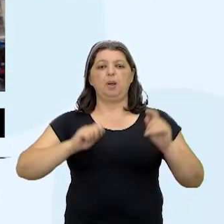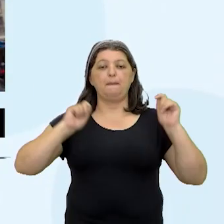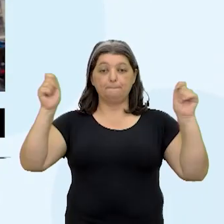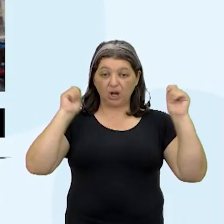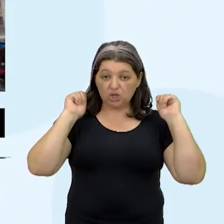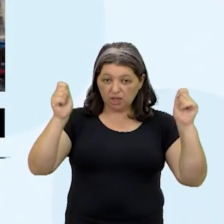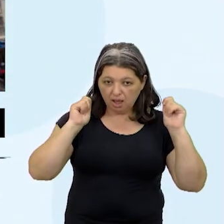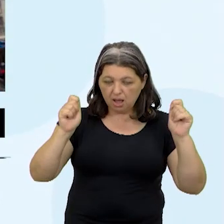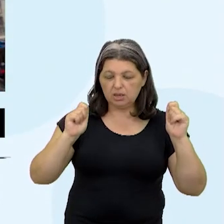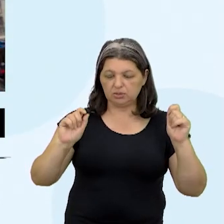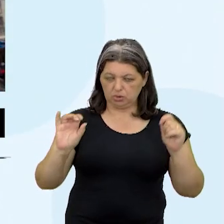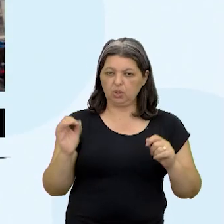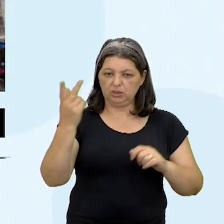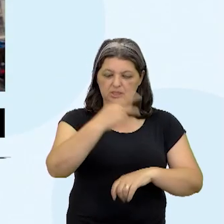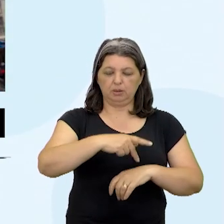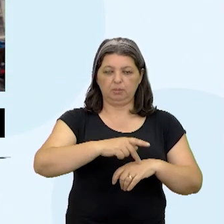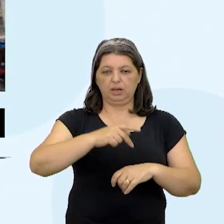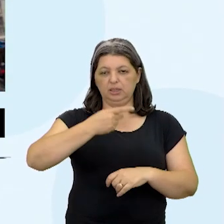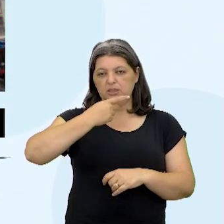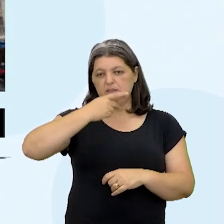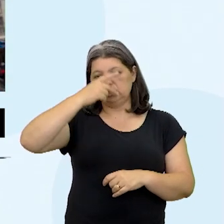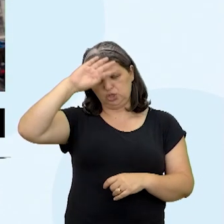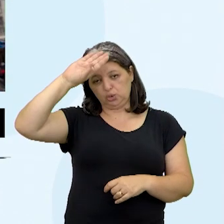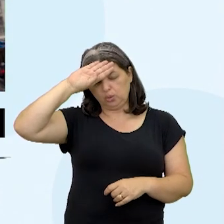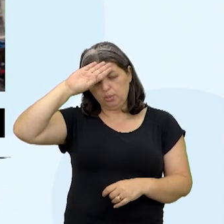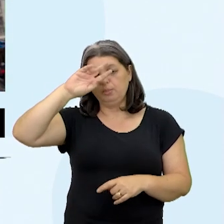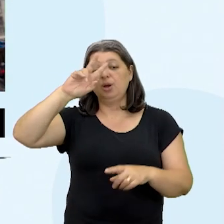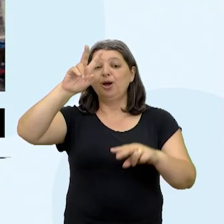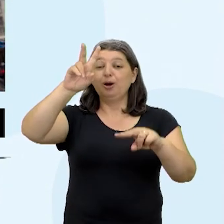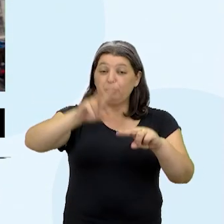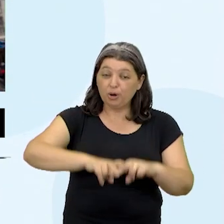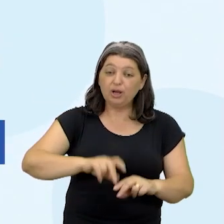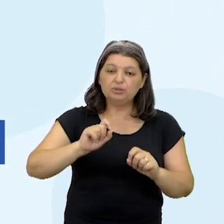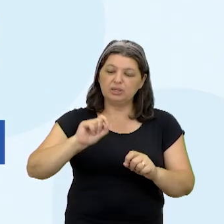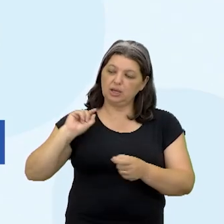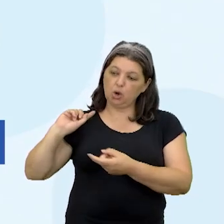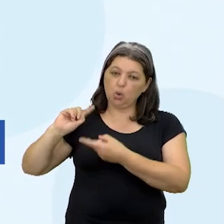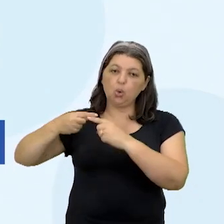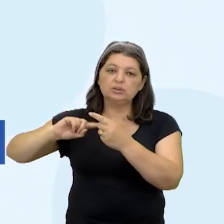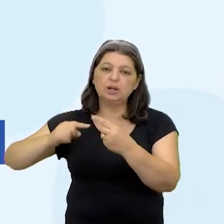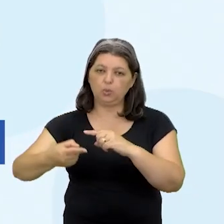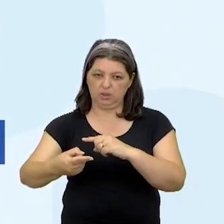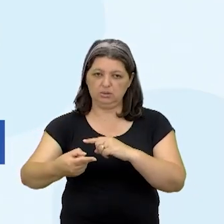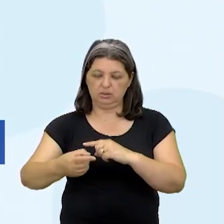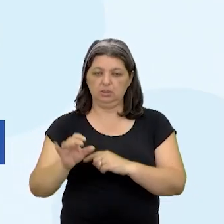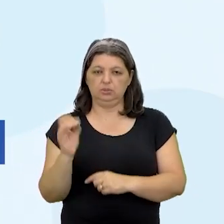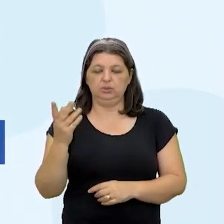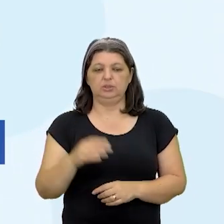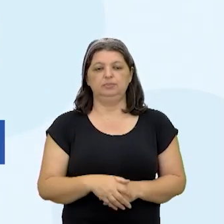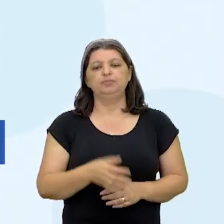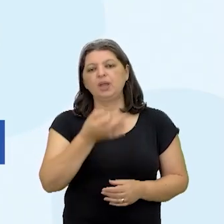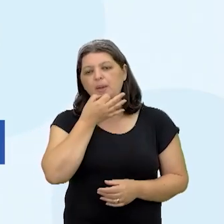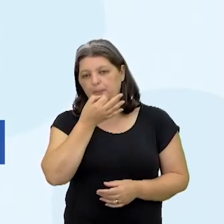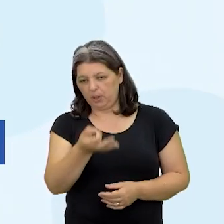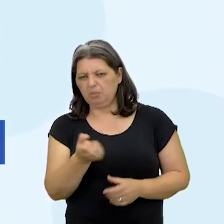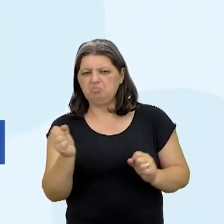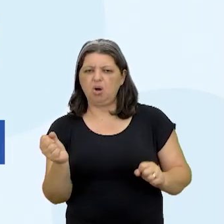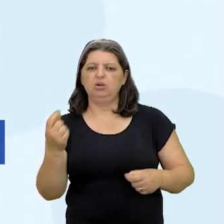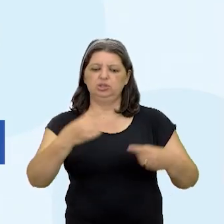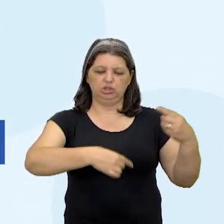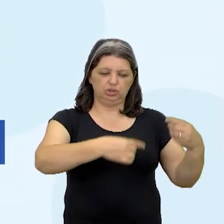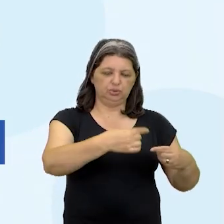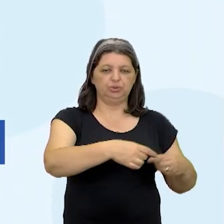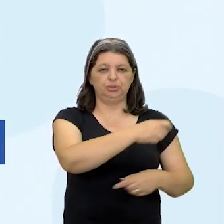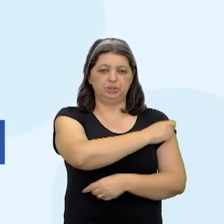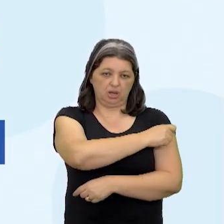acontecendo em Cuba por causa dessas sequelas que rolaram. Uma sugestão aqui para o professor, pode discutir com os seus